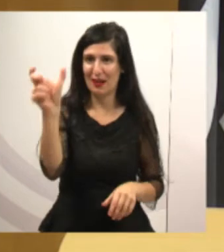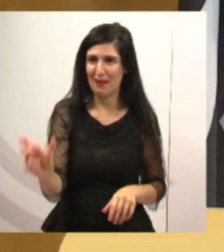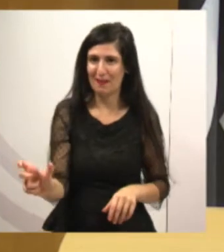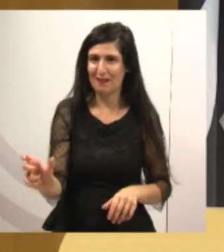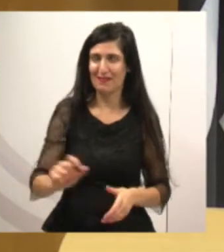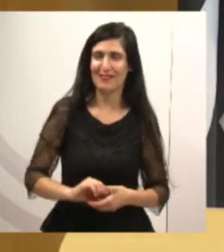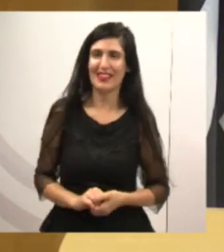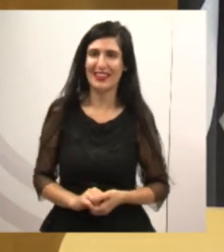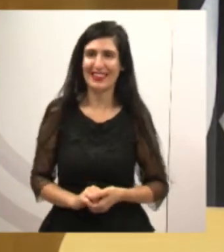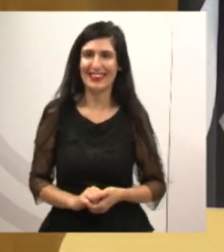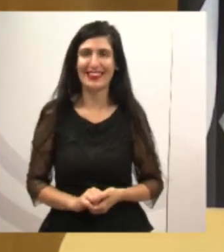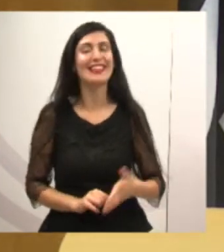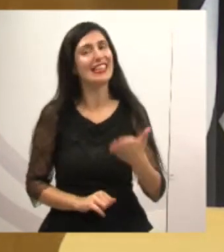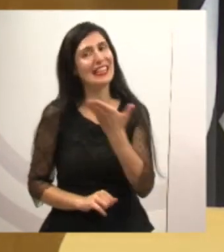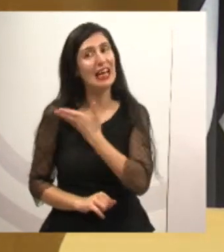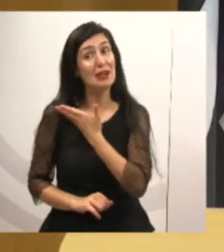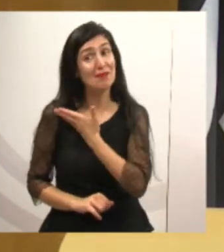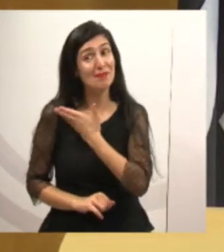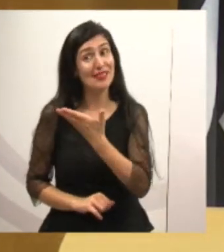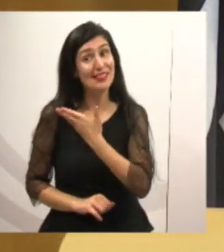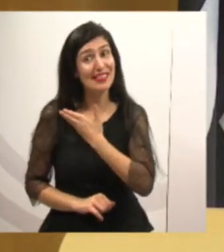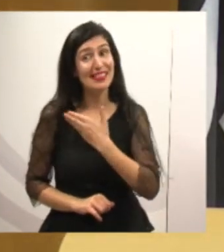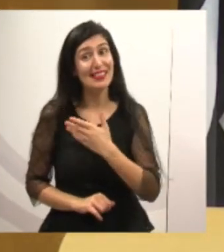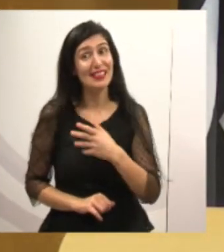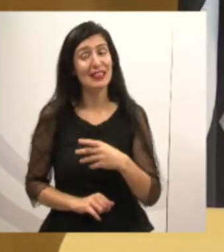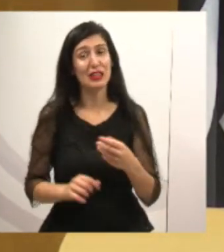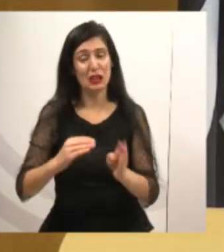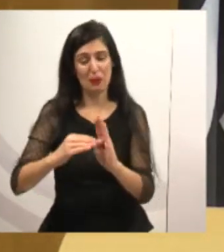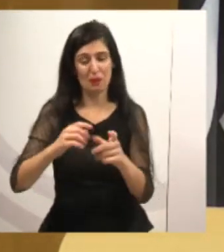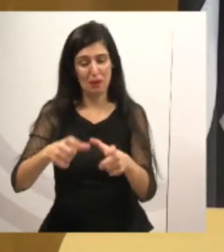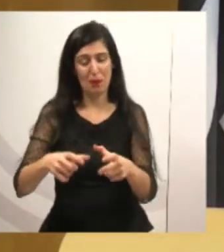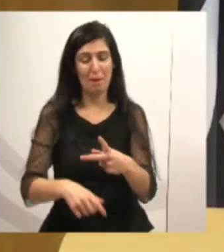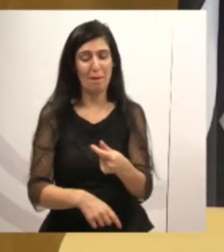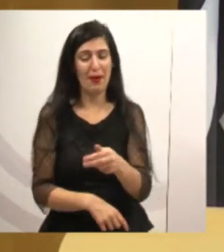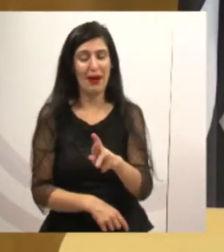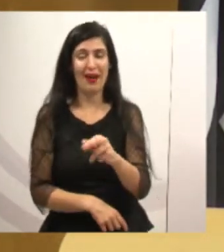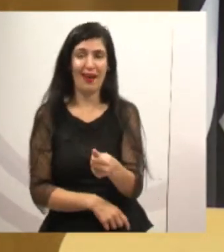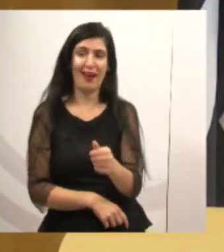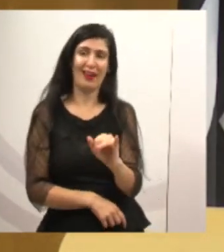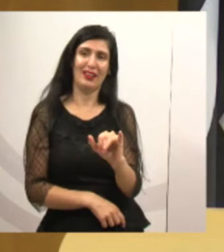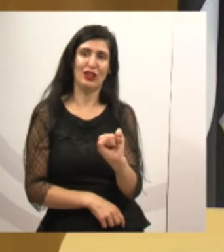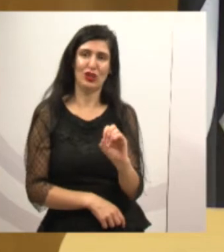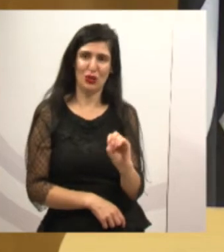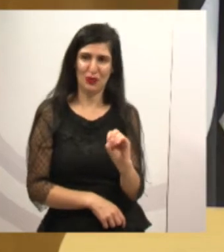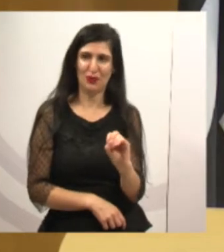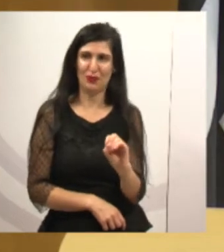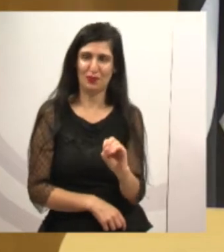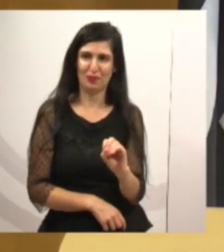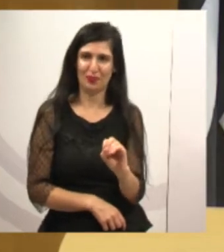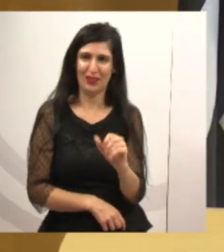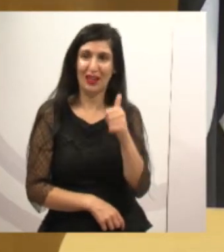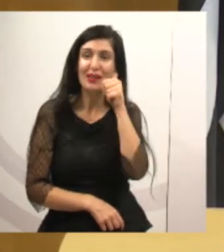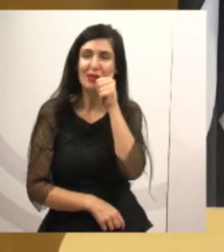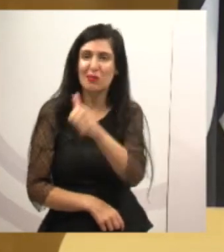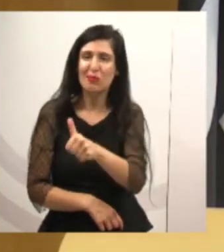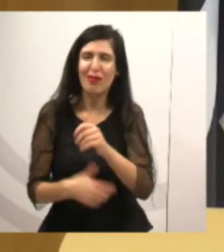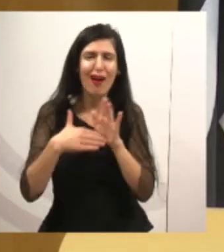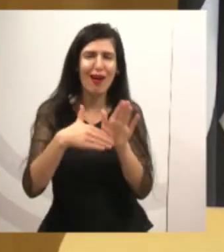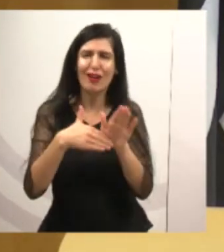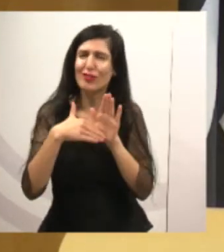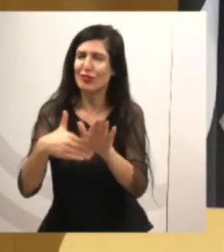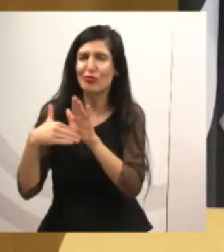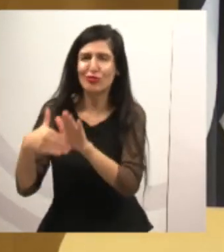a minha amiga lá do Jardim Paraíso, uma veterana lá, sem dúvida, que tem ajudado bastante